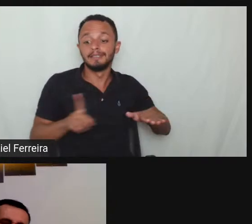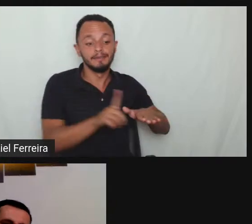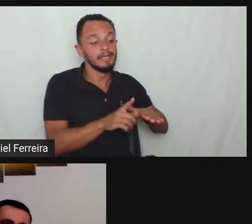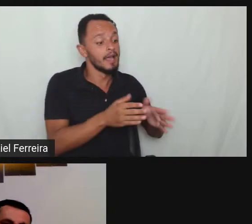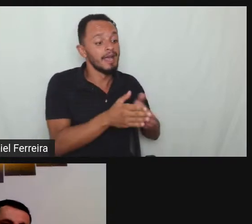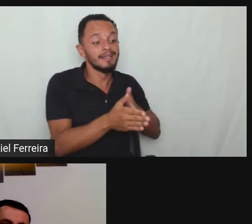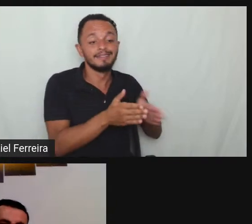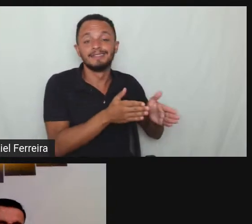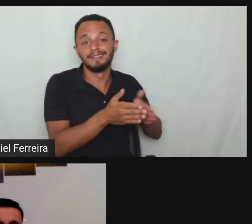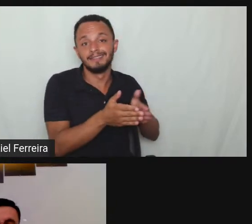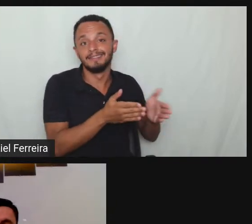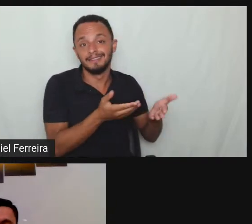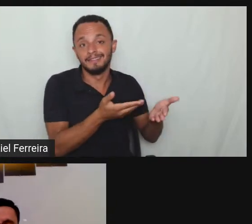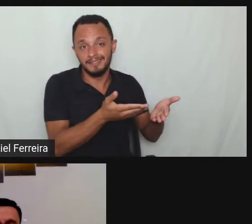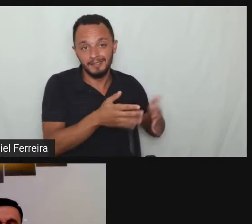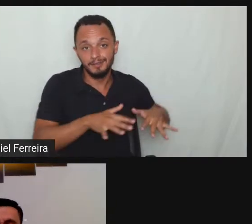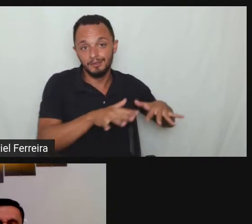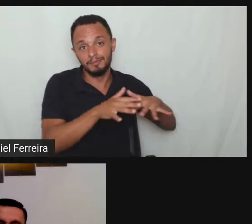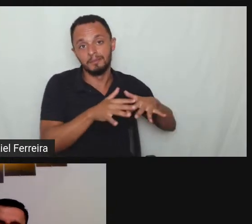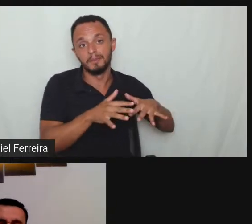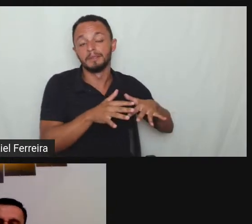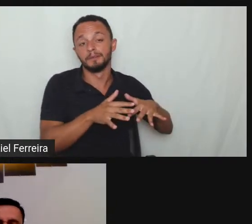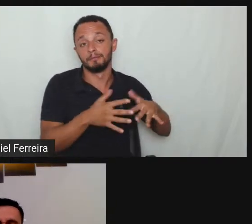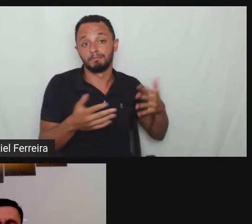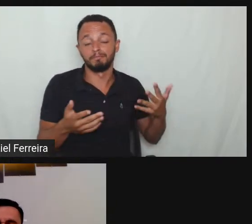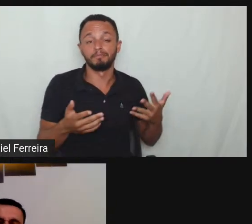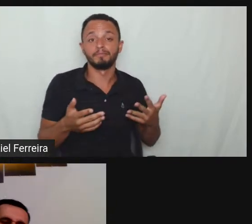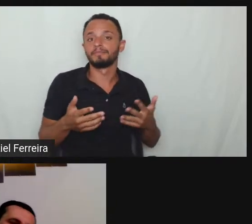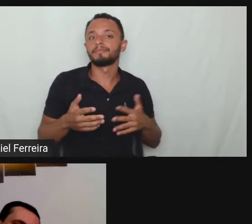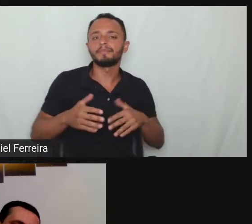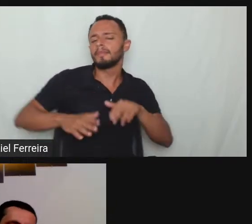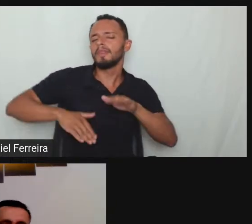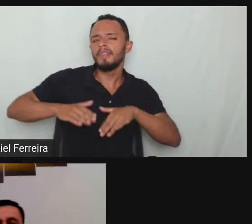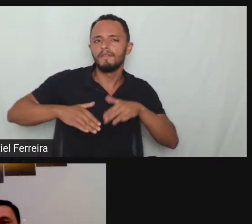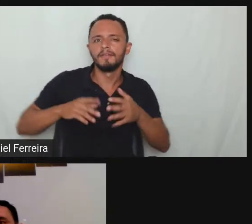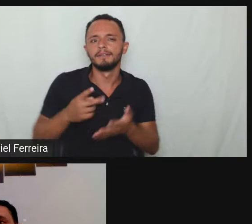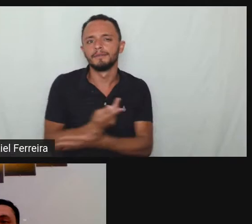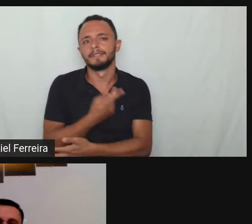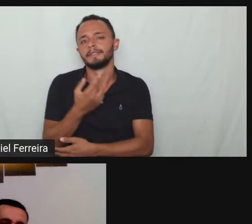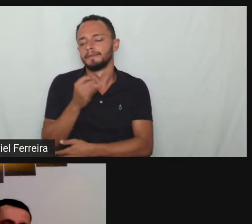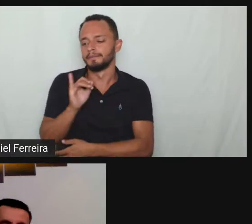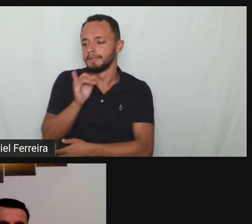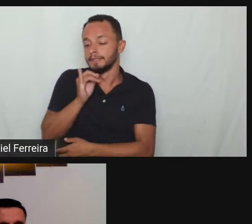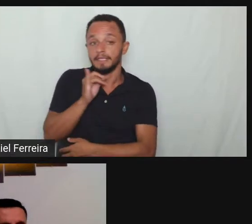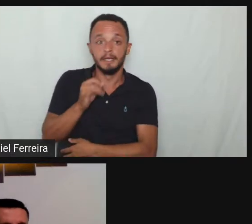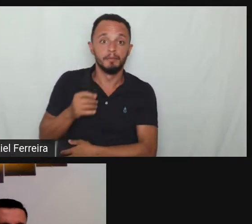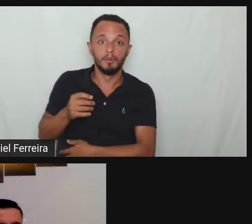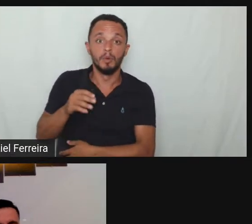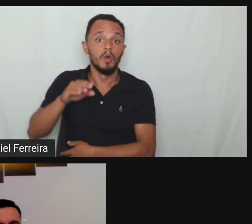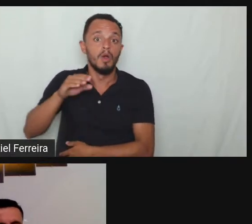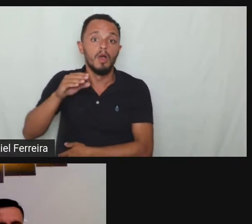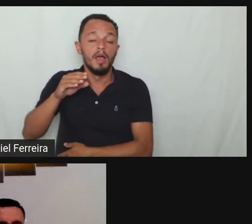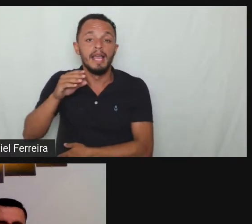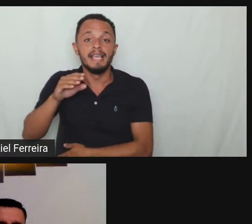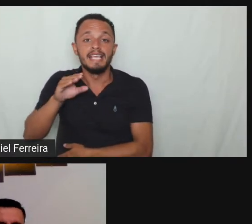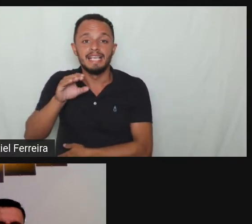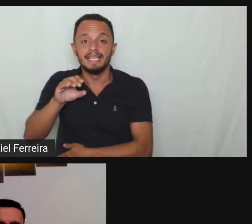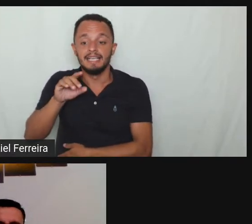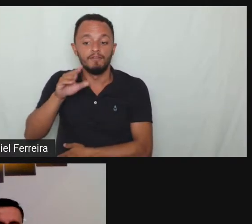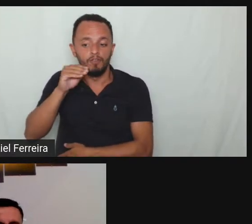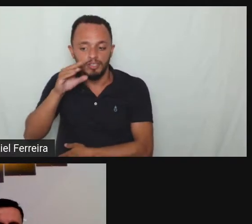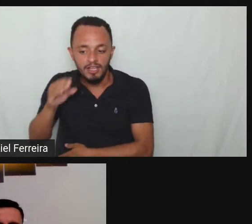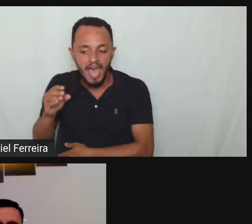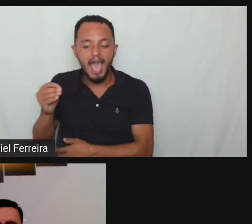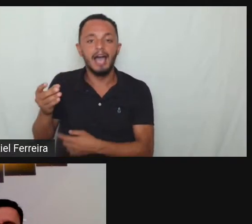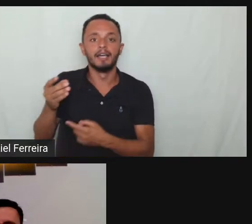aquela aquela estrutura mas muitas vezes pode chegar cliente pode chegar visita então a estrutura toda da